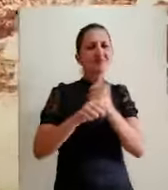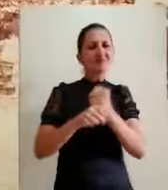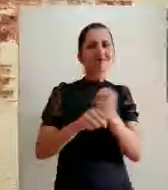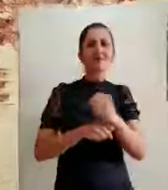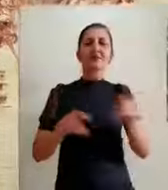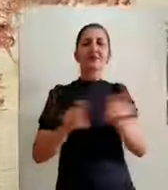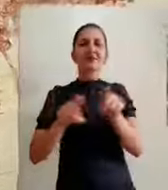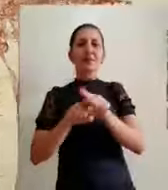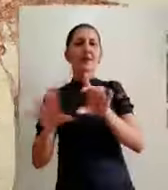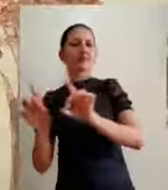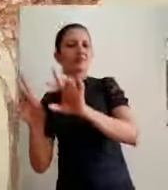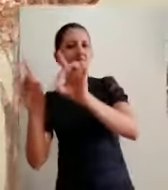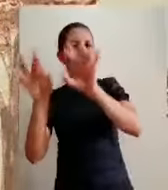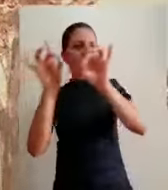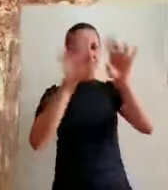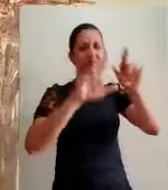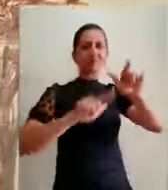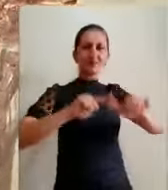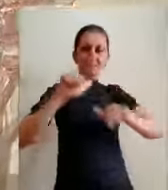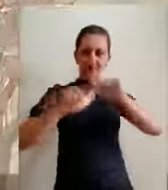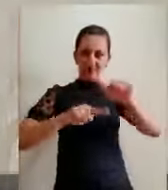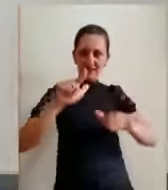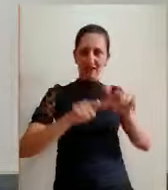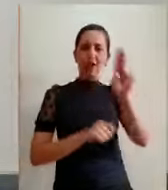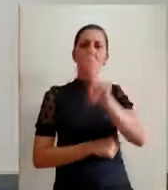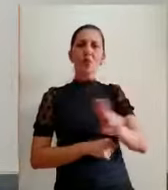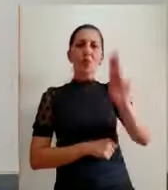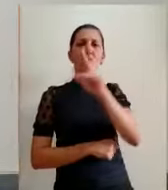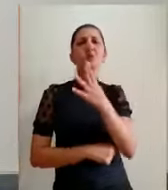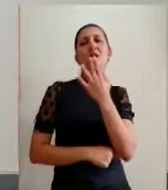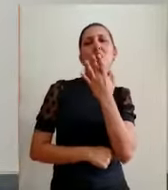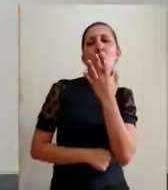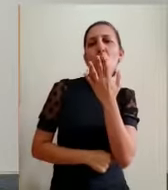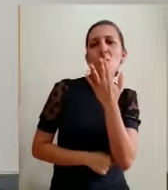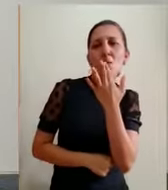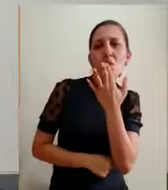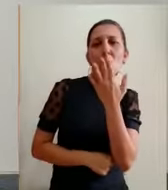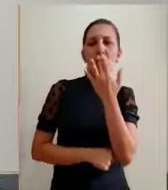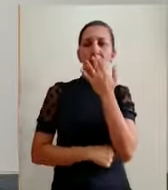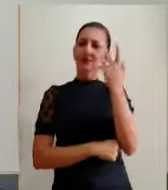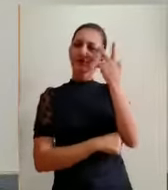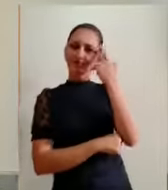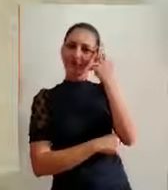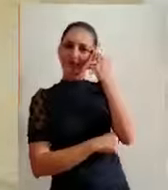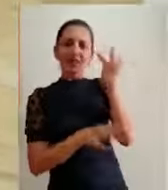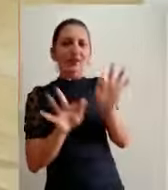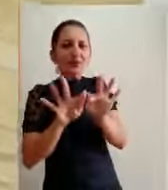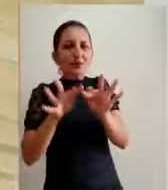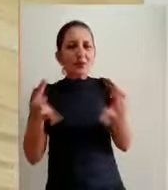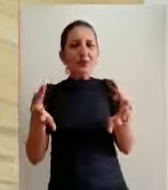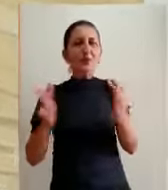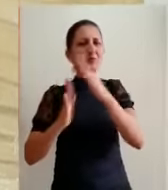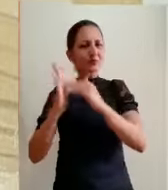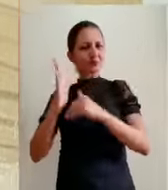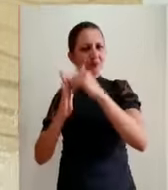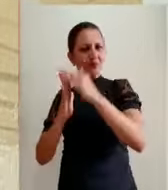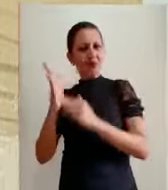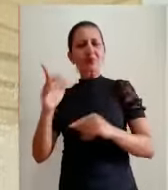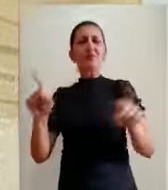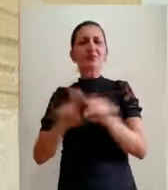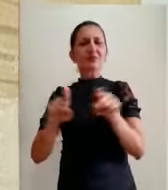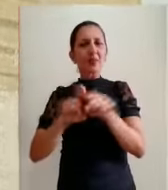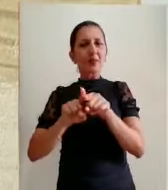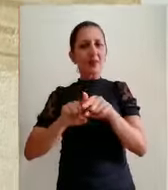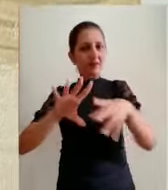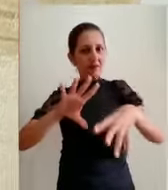um trabalho dela que usa pigmentos naturais na sua pintura, também formada em